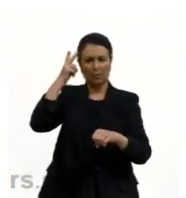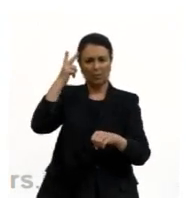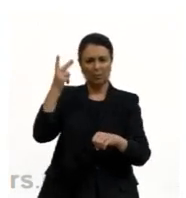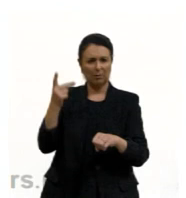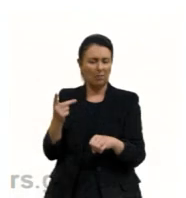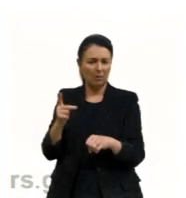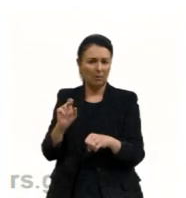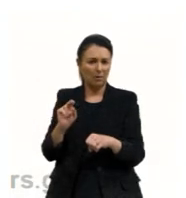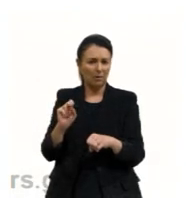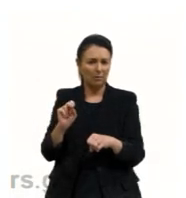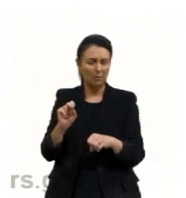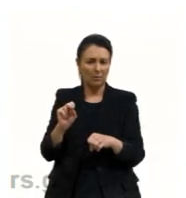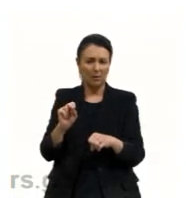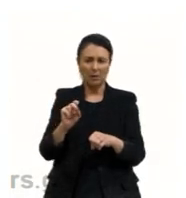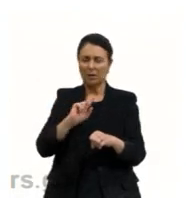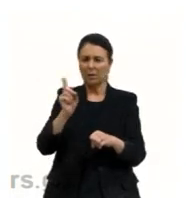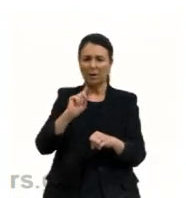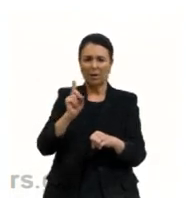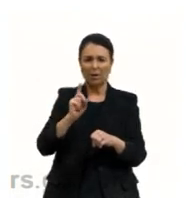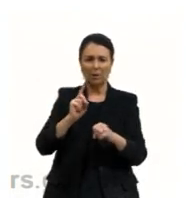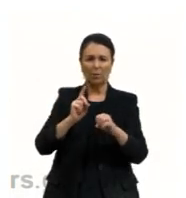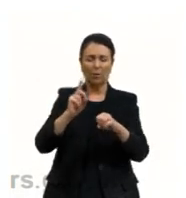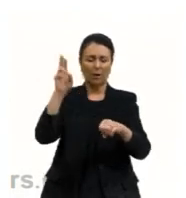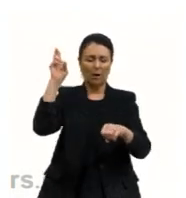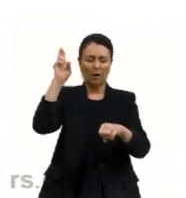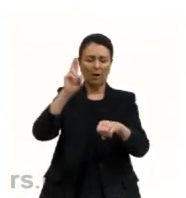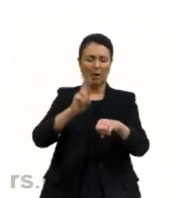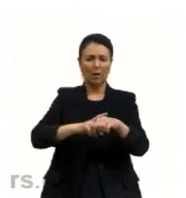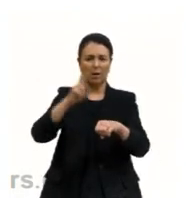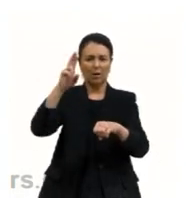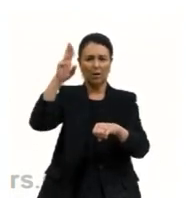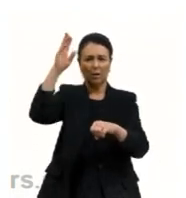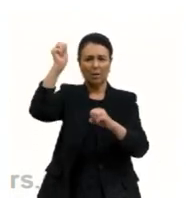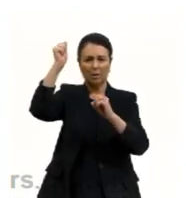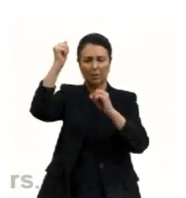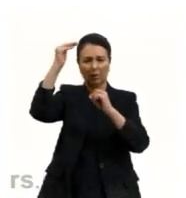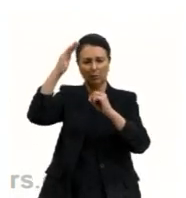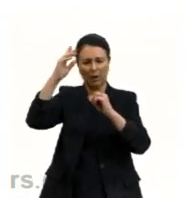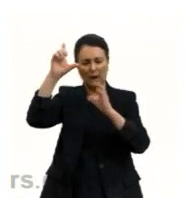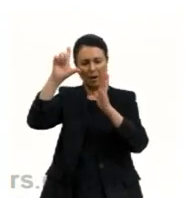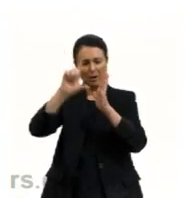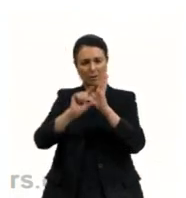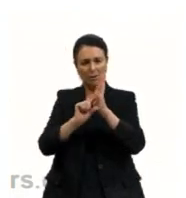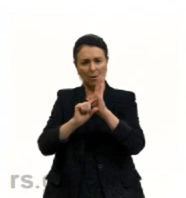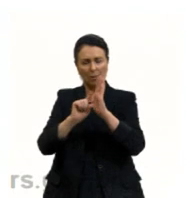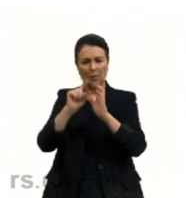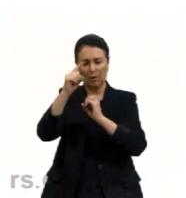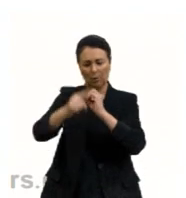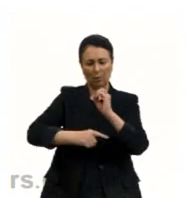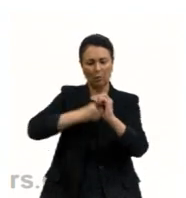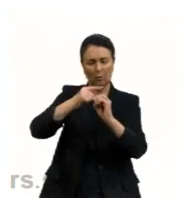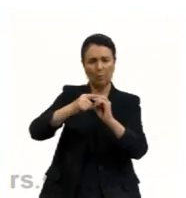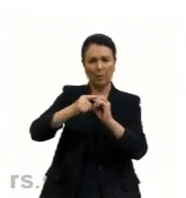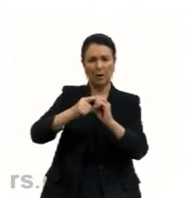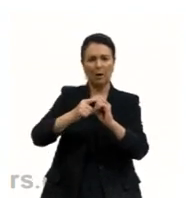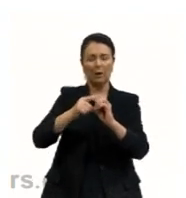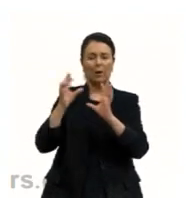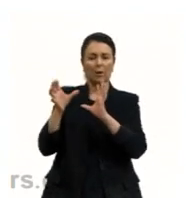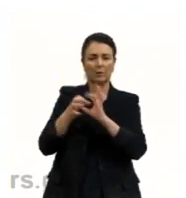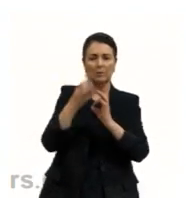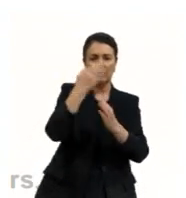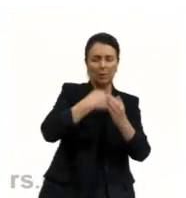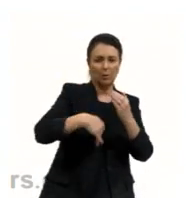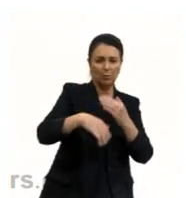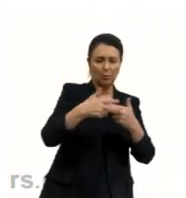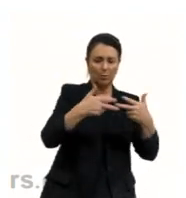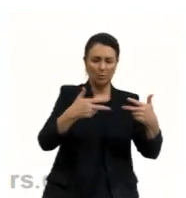naturalmente, desculpa. Não, isso já, decaimento radioativo, seria para elementos radioativos? E não é, o átomo em si era um contexto para todos os elementos químicos, e não